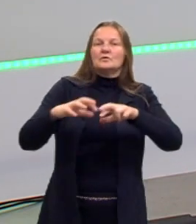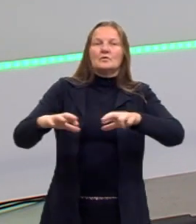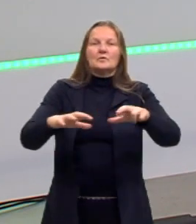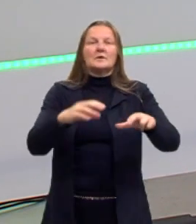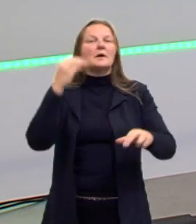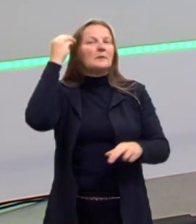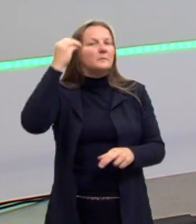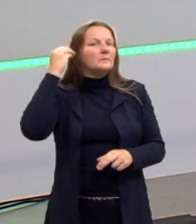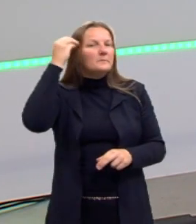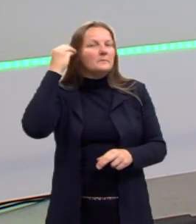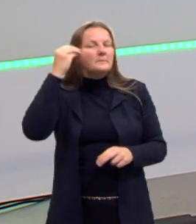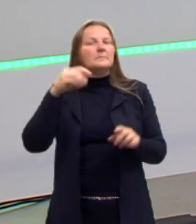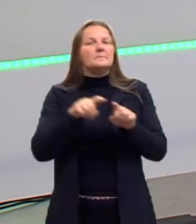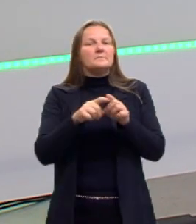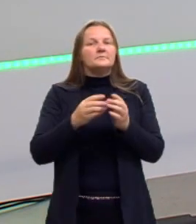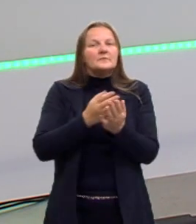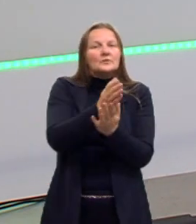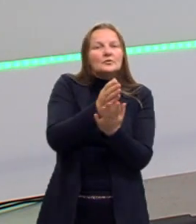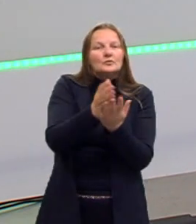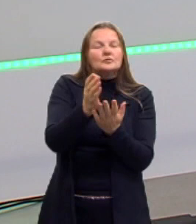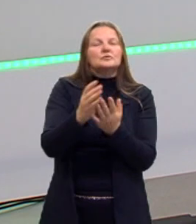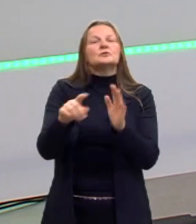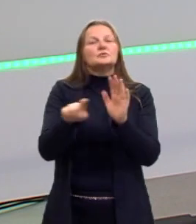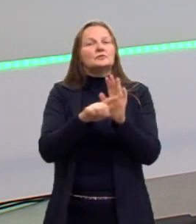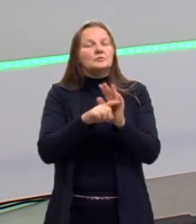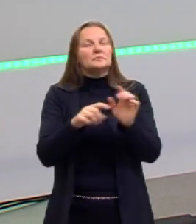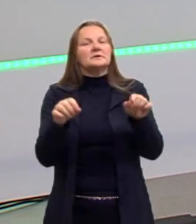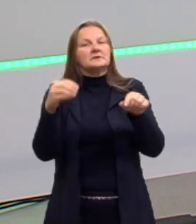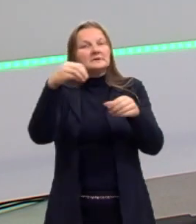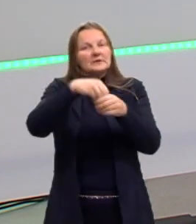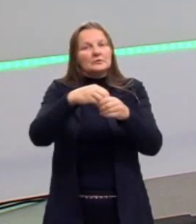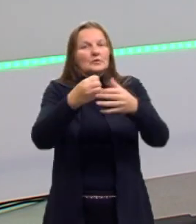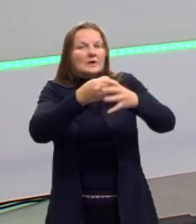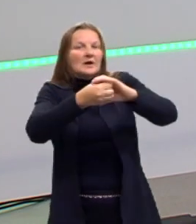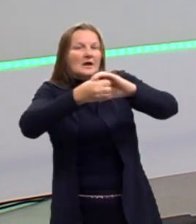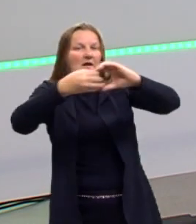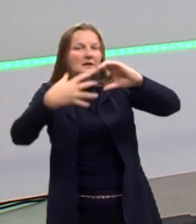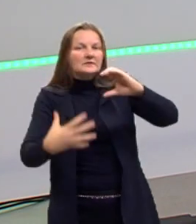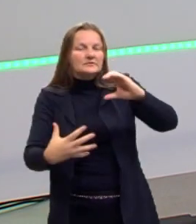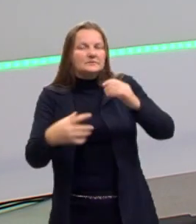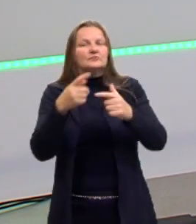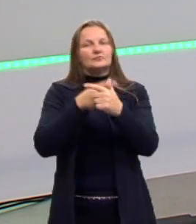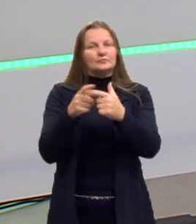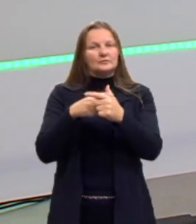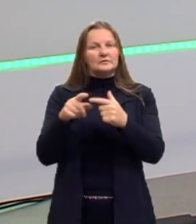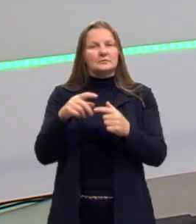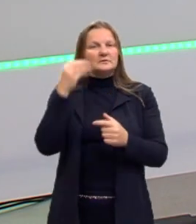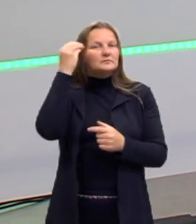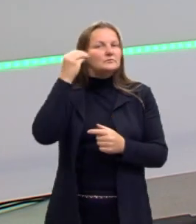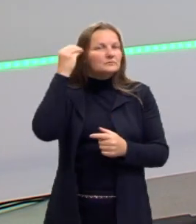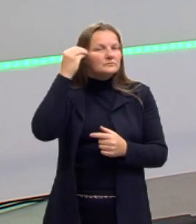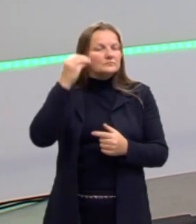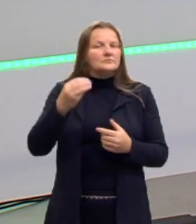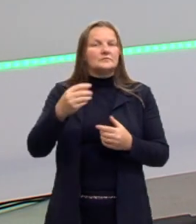e ele pode ajudar a diagnosticar distúrbios psicológicos.